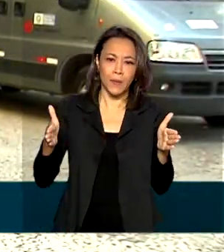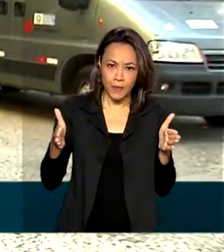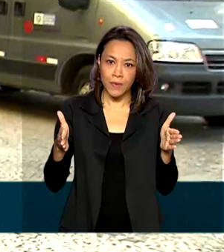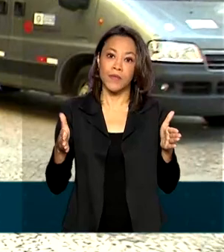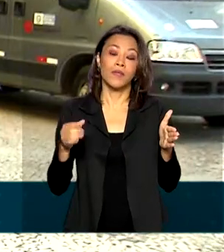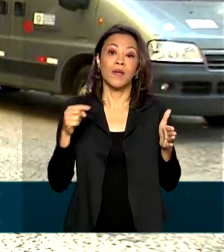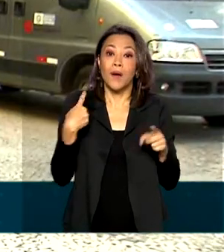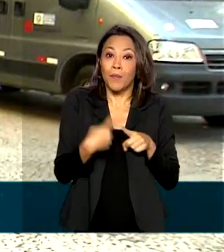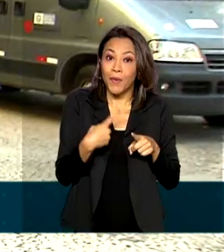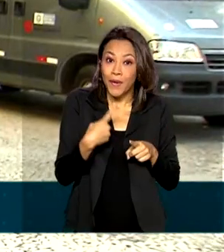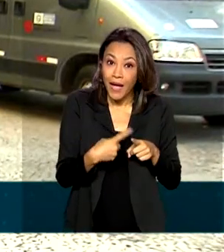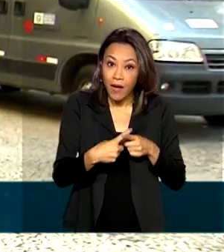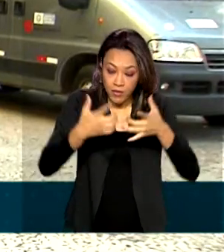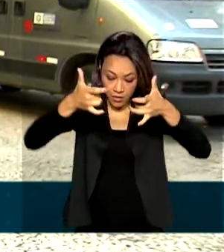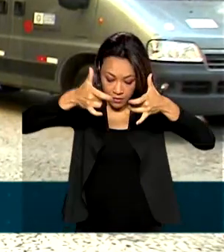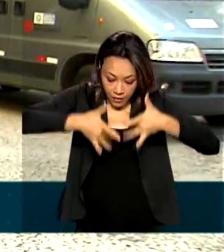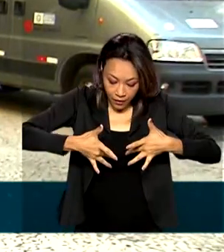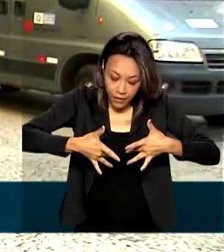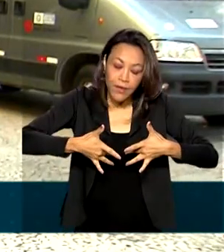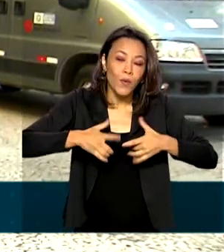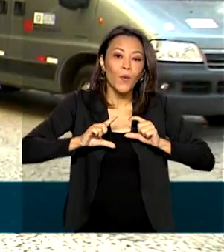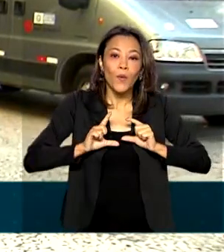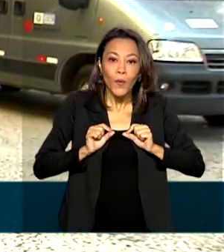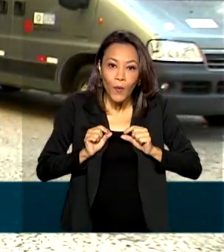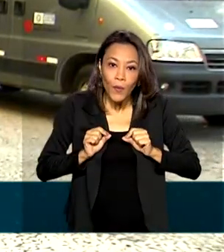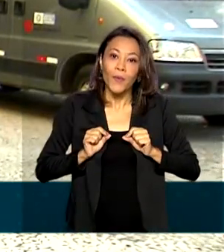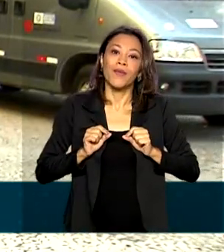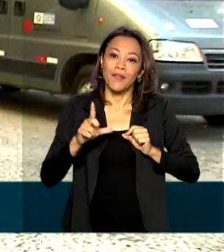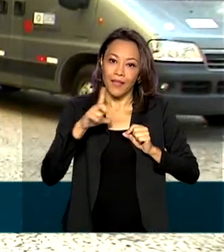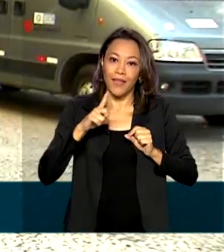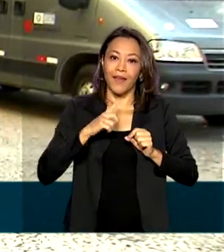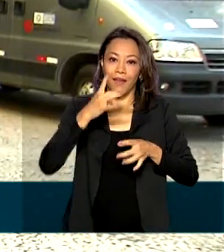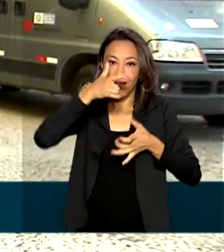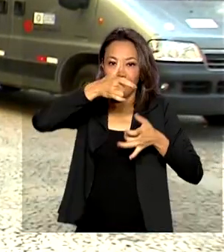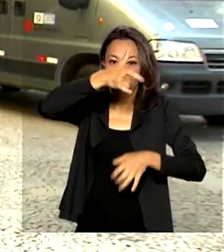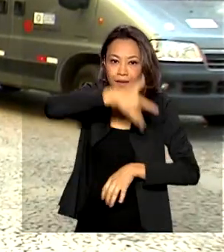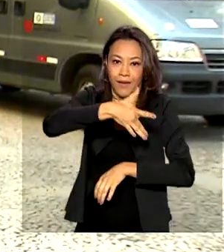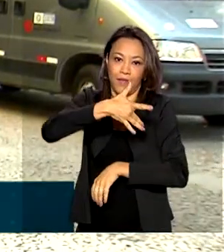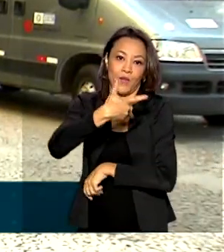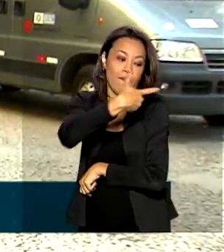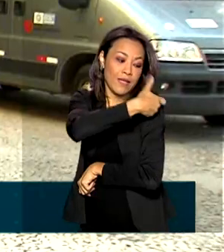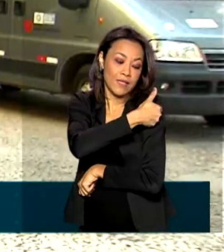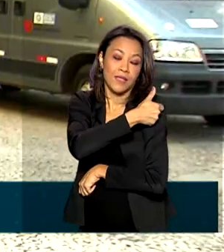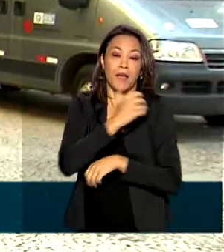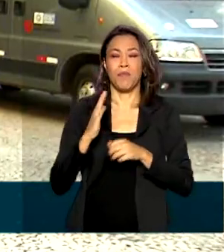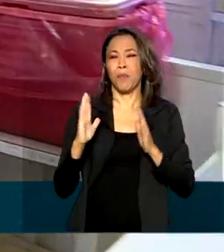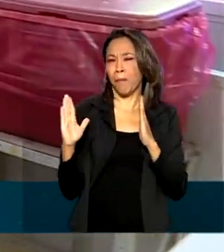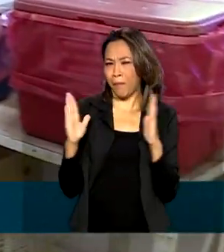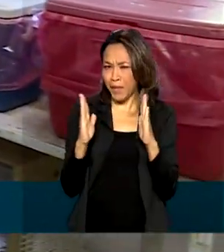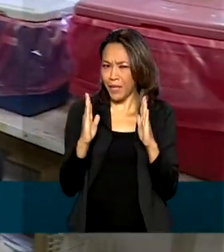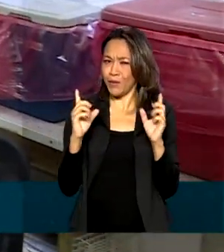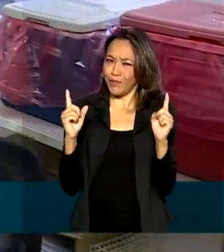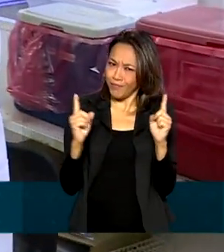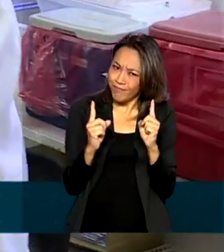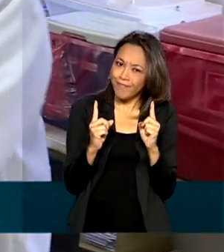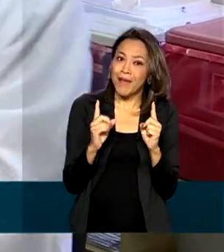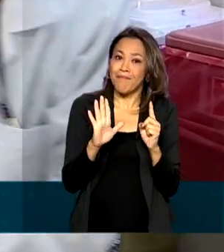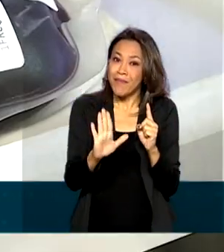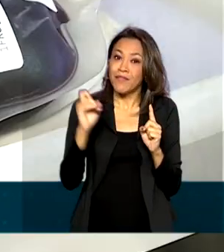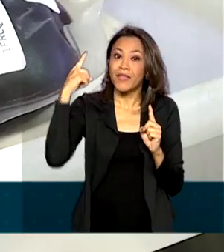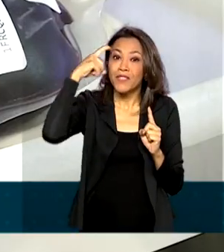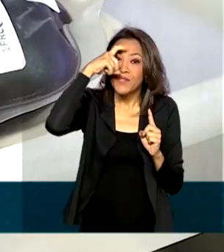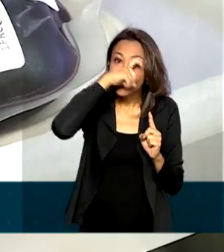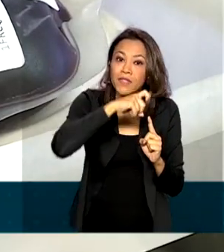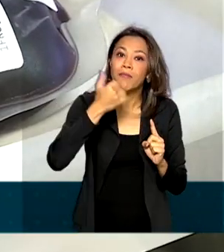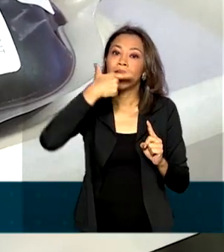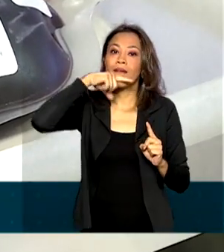por causa do micro-organismo presente na vacina. É uma restrição temporária, mas que pode tornar mais difícil a vida de quem